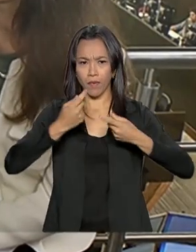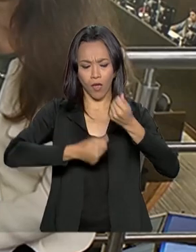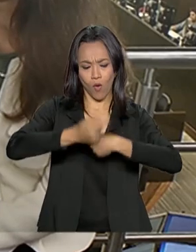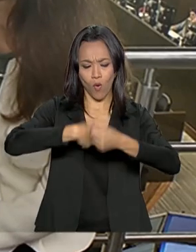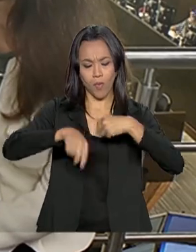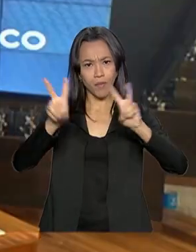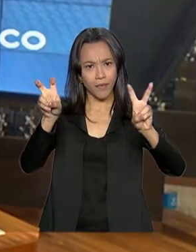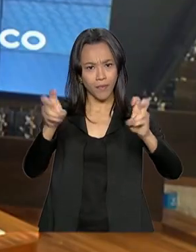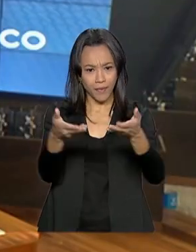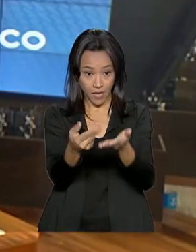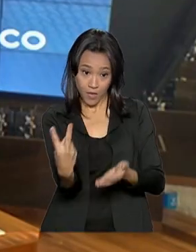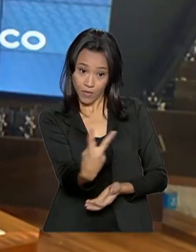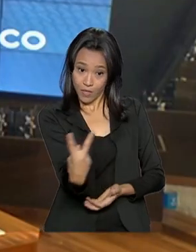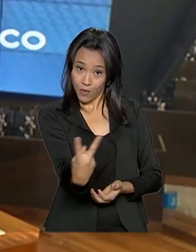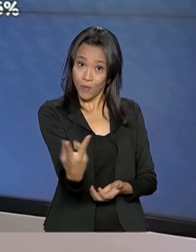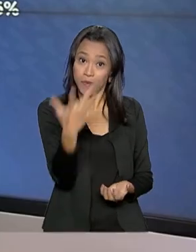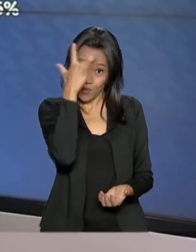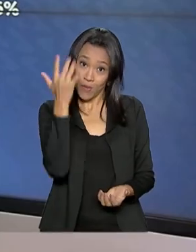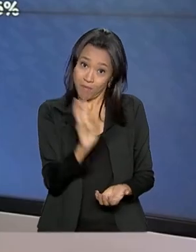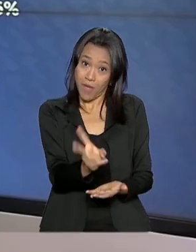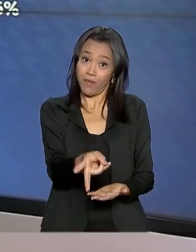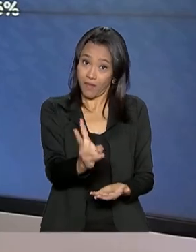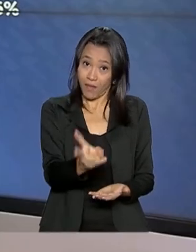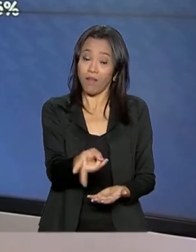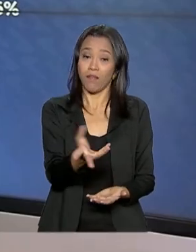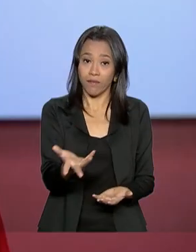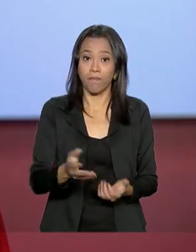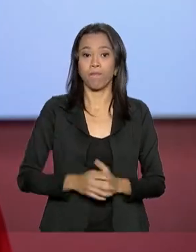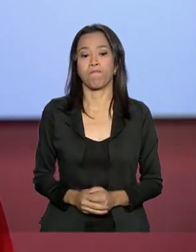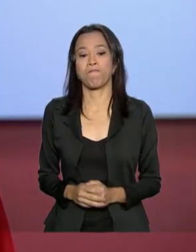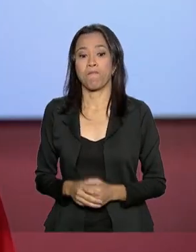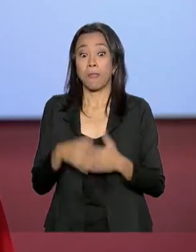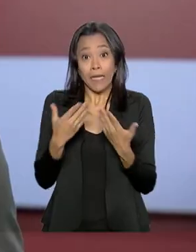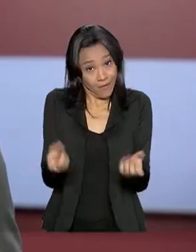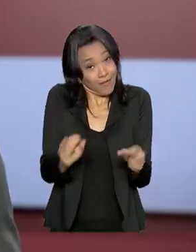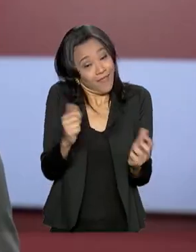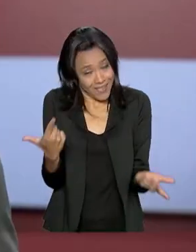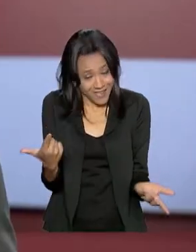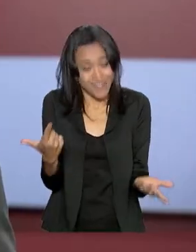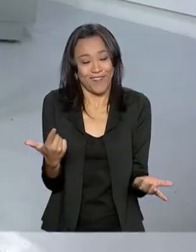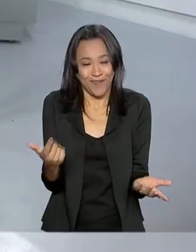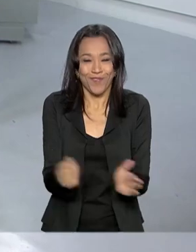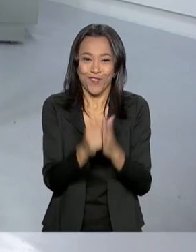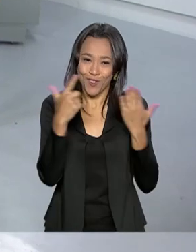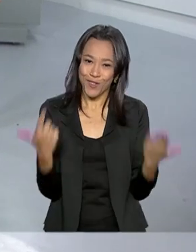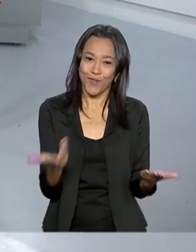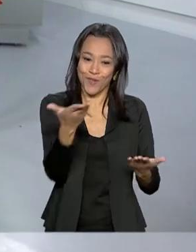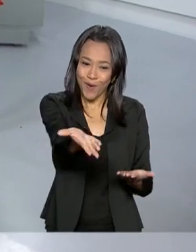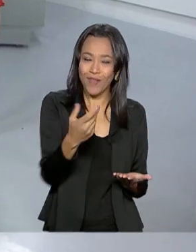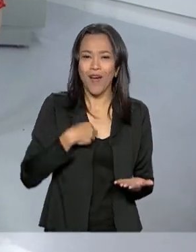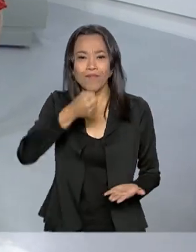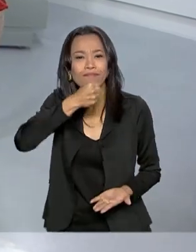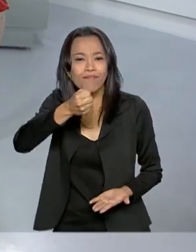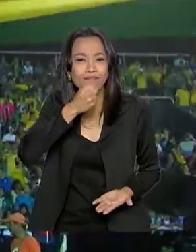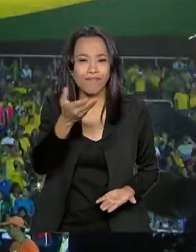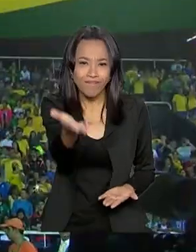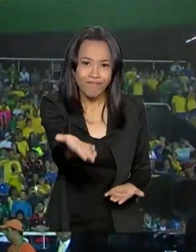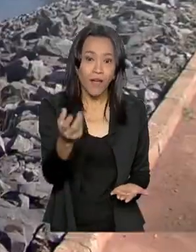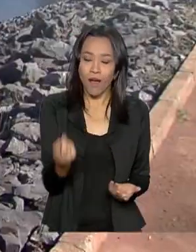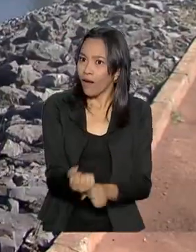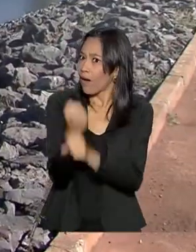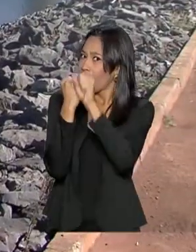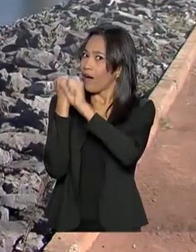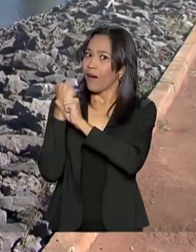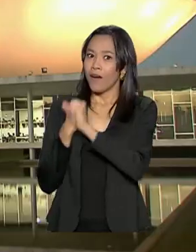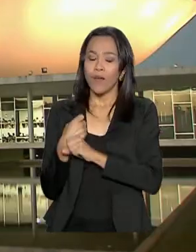com Adalberto Pioto estão mantidos na programação. Além, é claro, do telejornal Repórter Brasil, que há